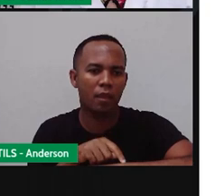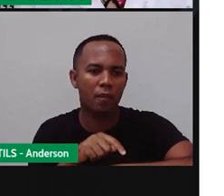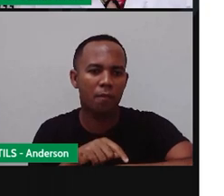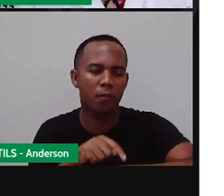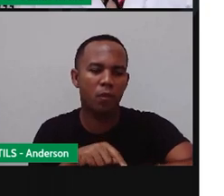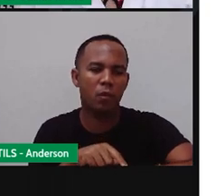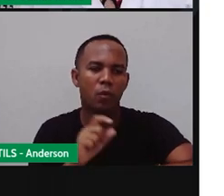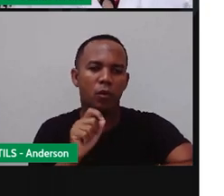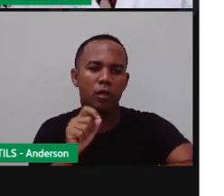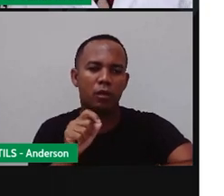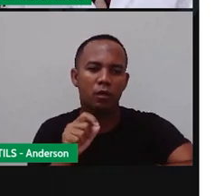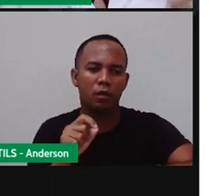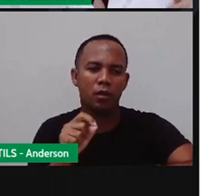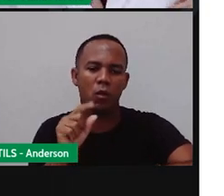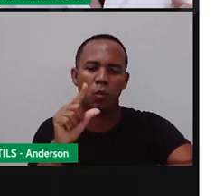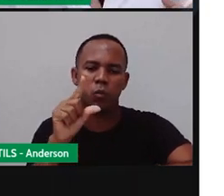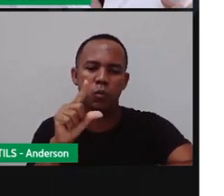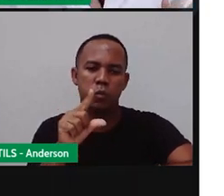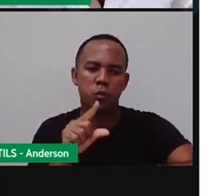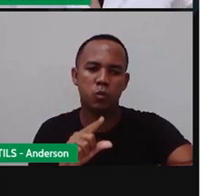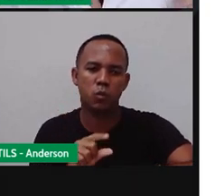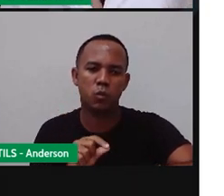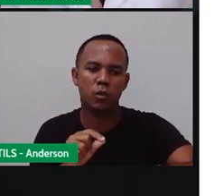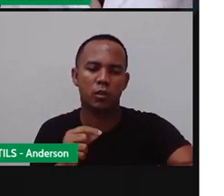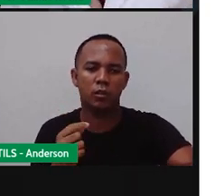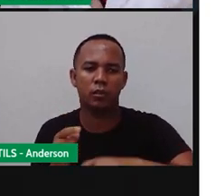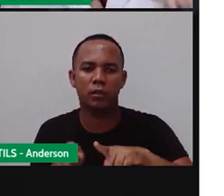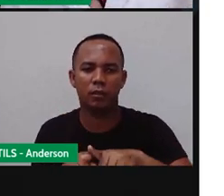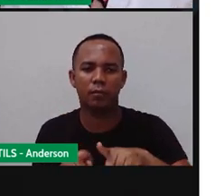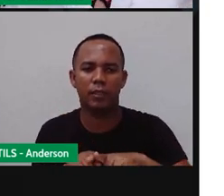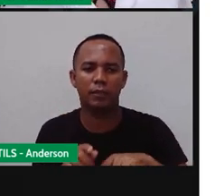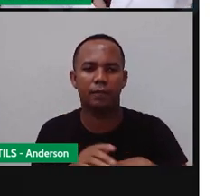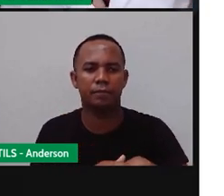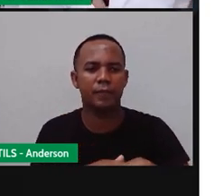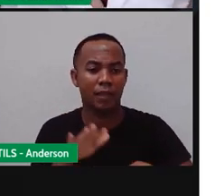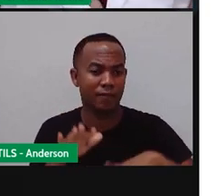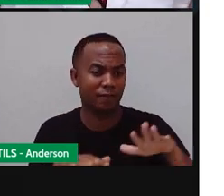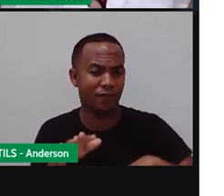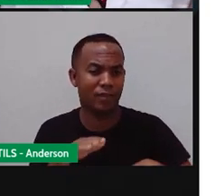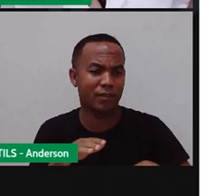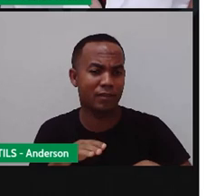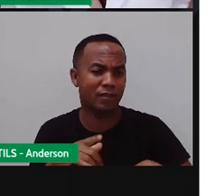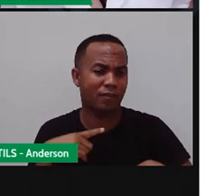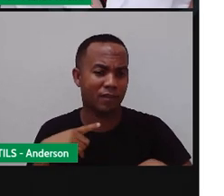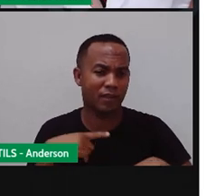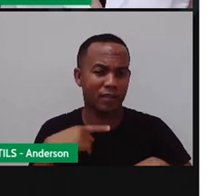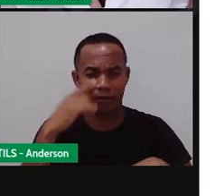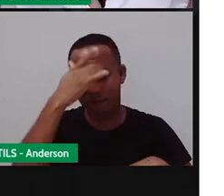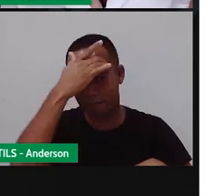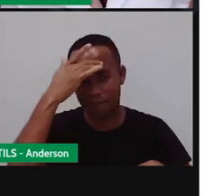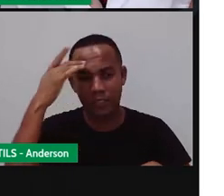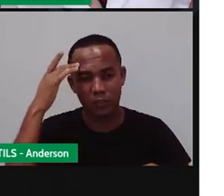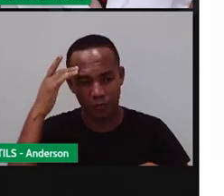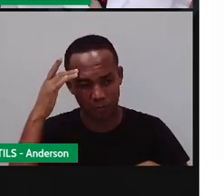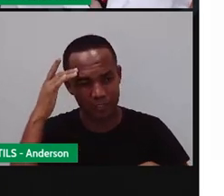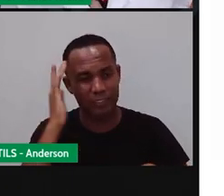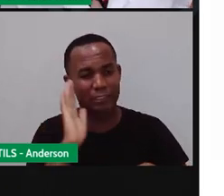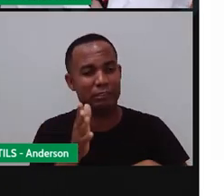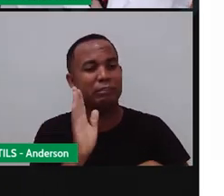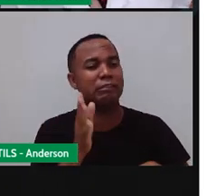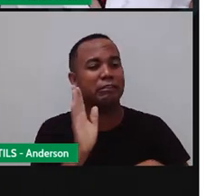acontecer. Quem nunca ouviu a expressão, vou cuspir no chão. Você já ouviu, Anderson?